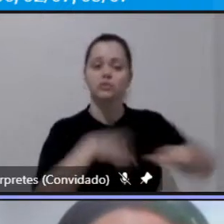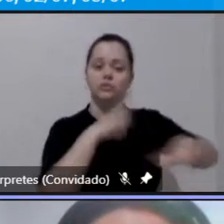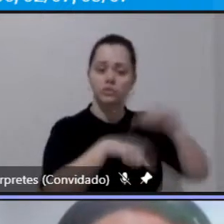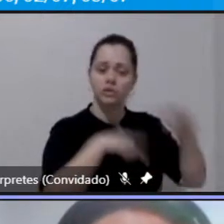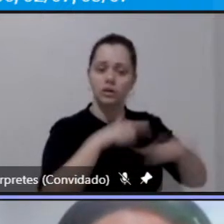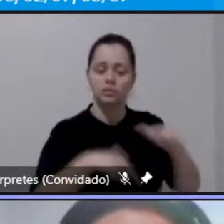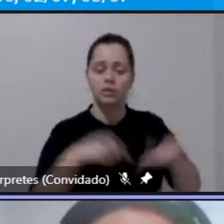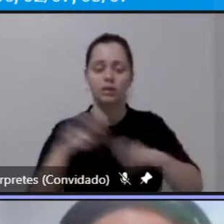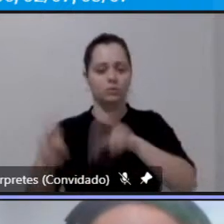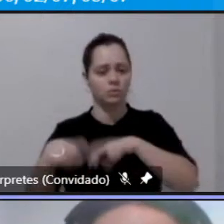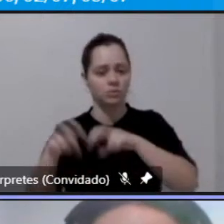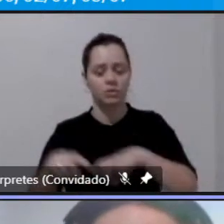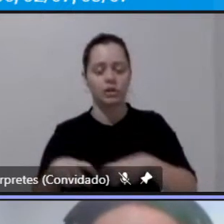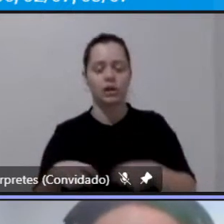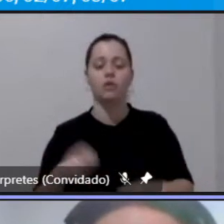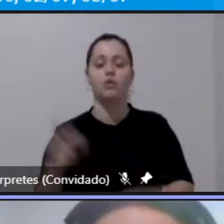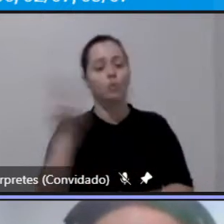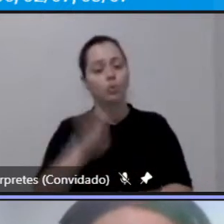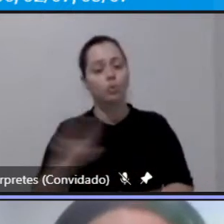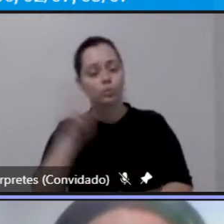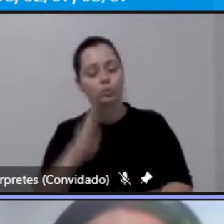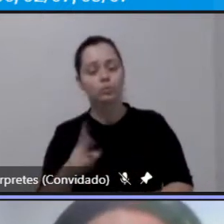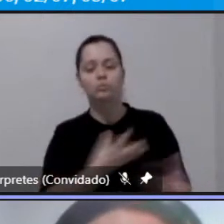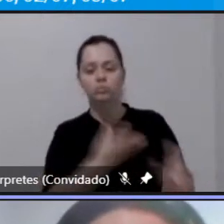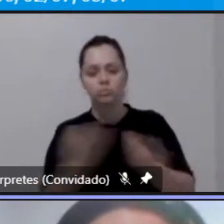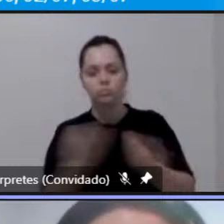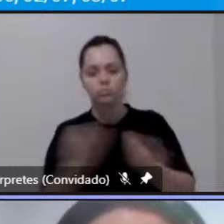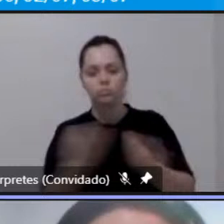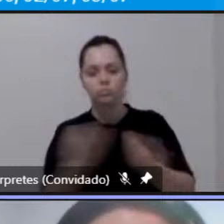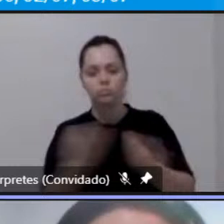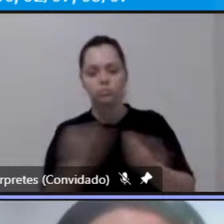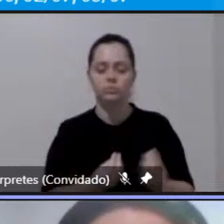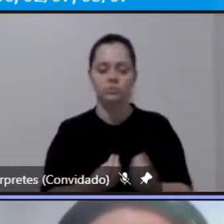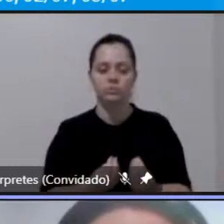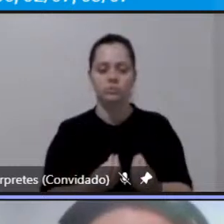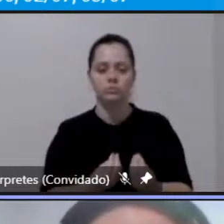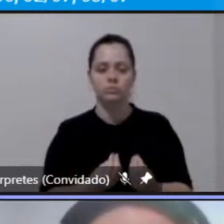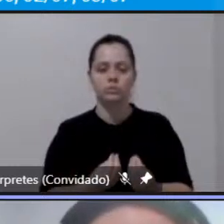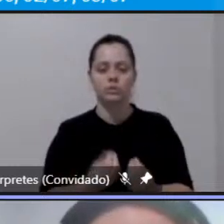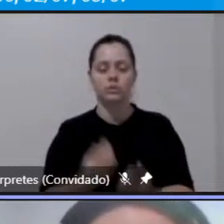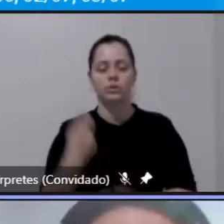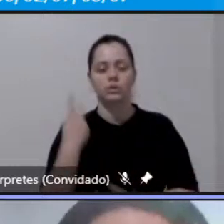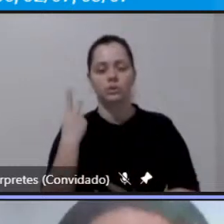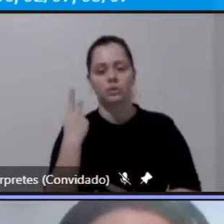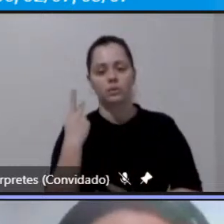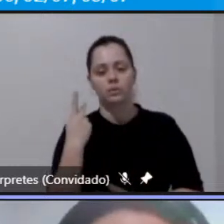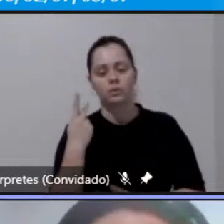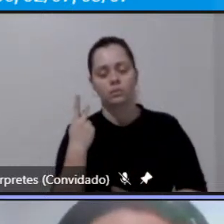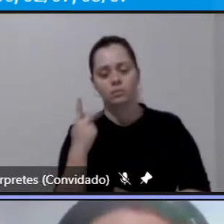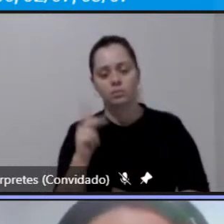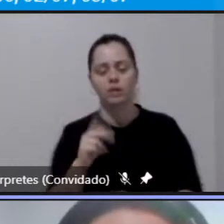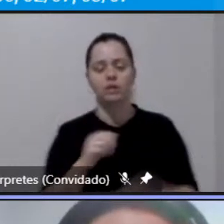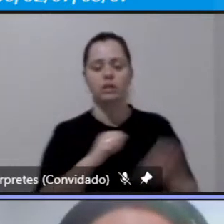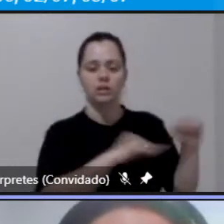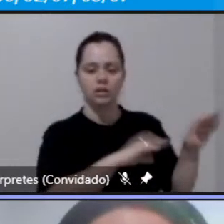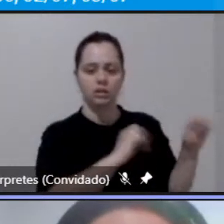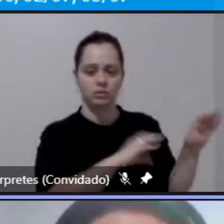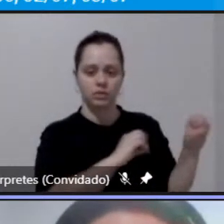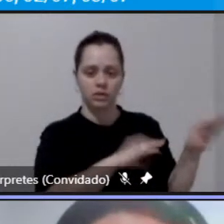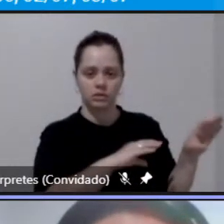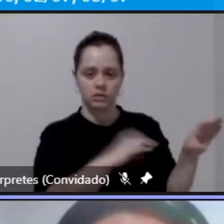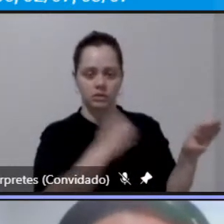também é muito utilizado e pra motivo de de estudo né de educação ele é